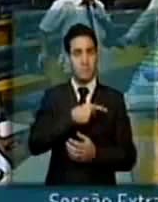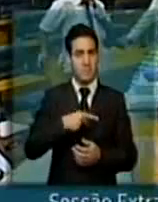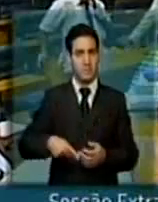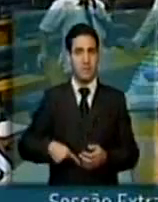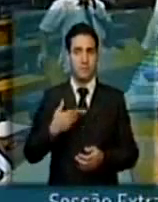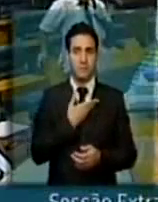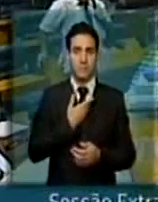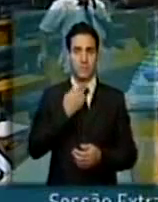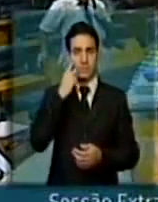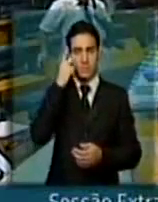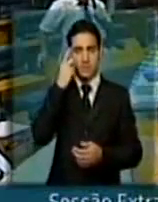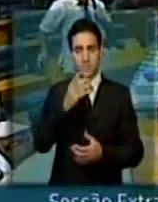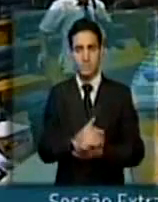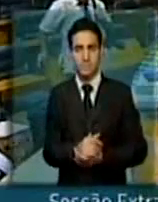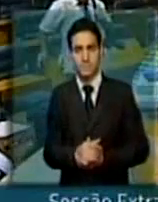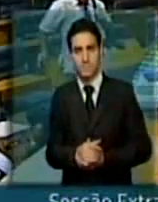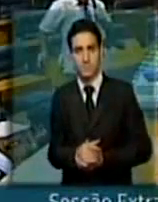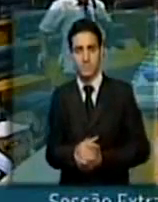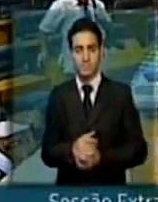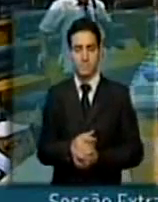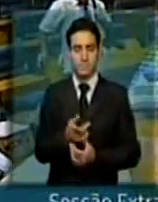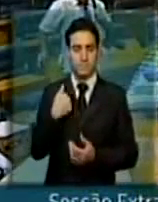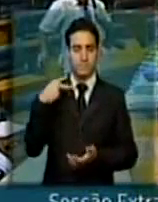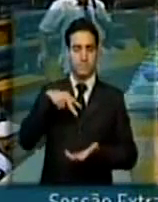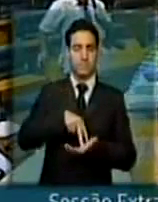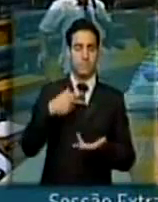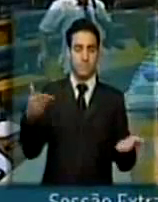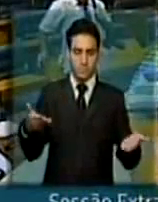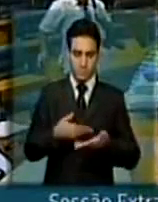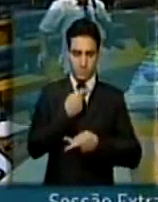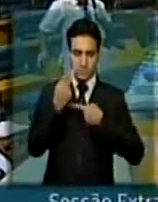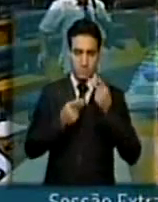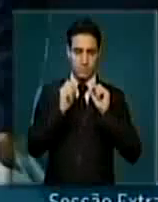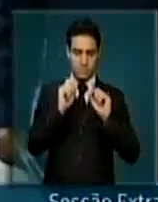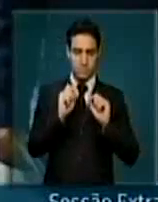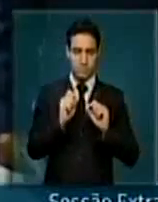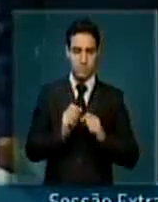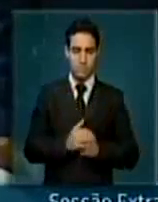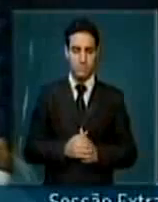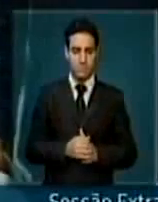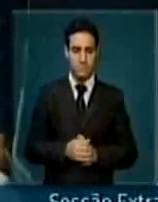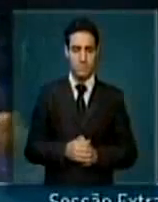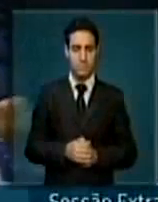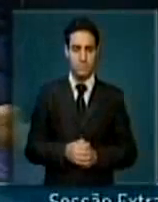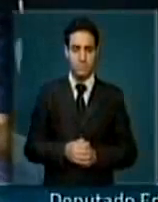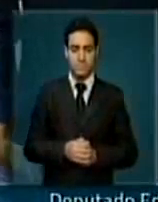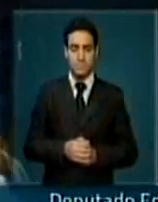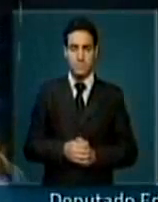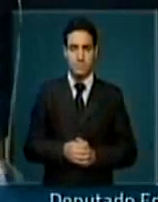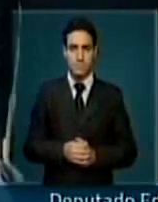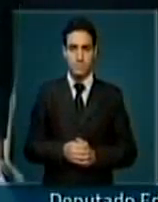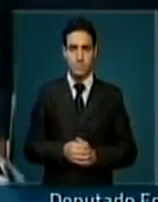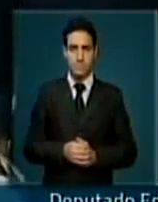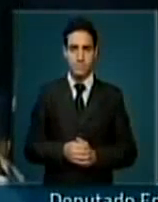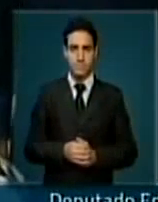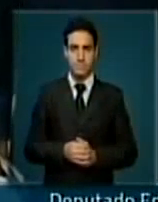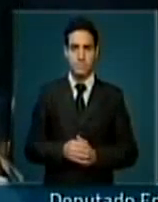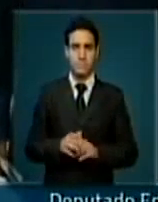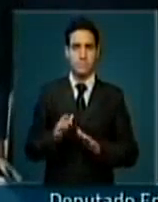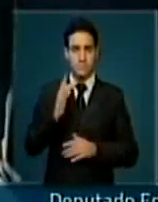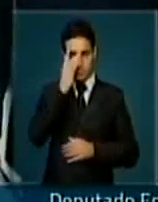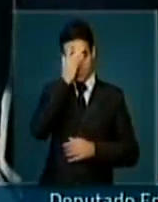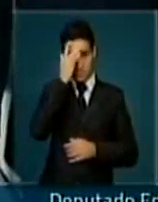meus colegas parlamentares, uso a tribuna nesta oportunidade para falar da situação dos